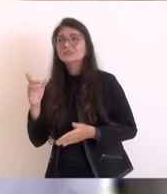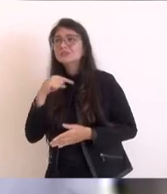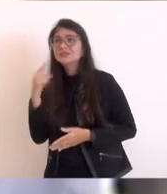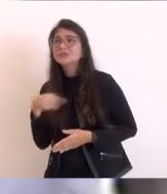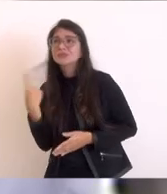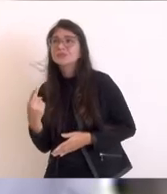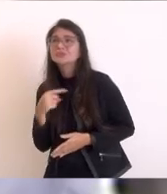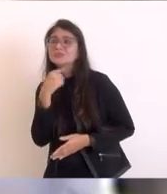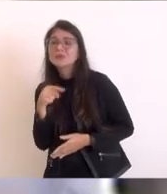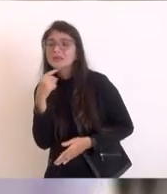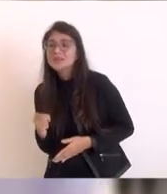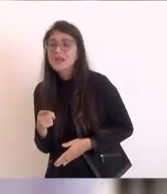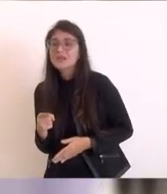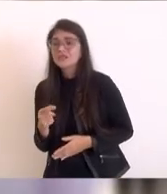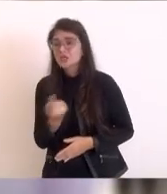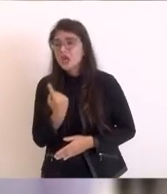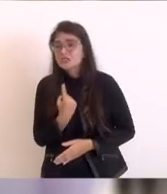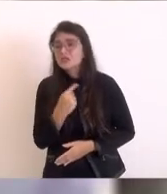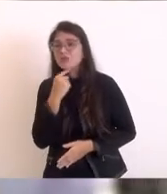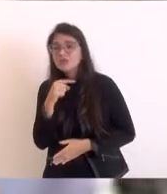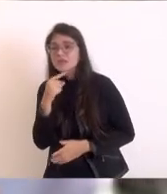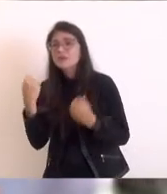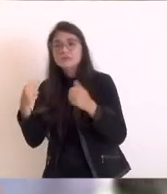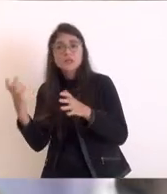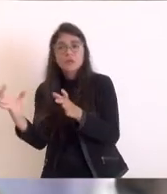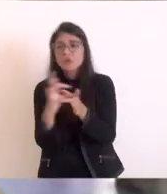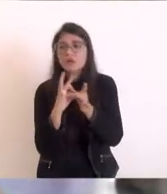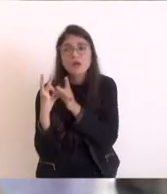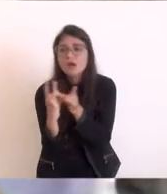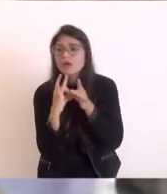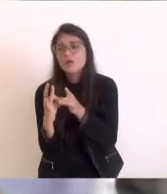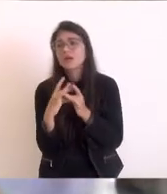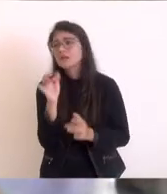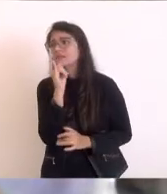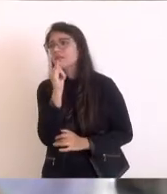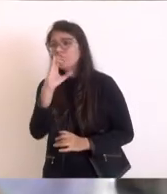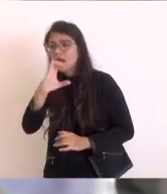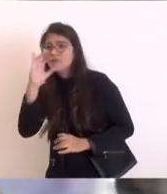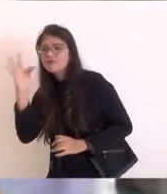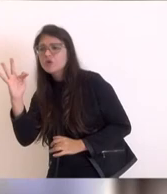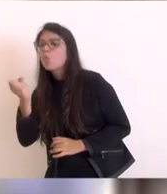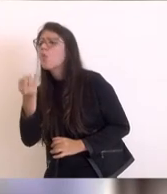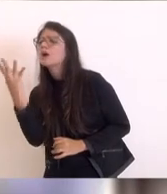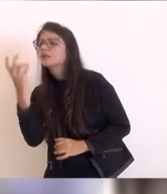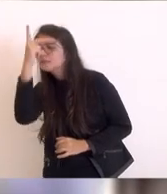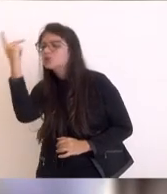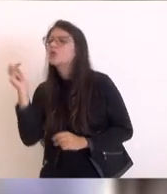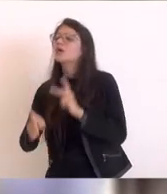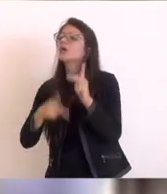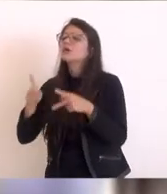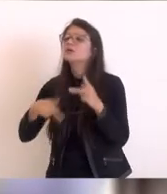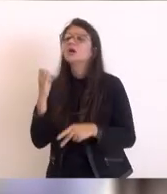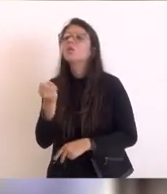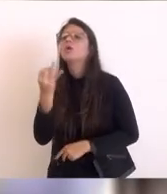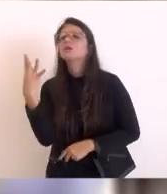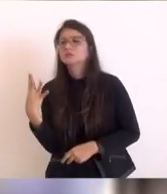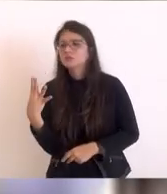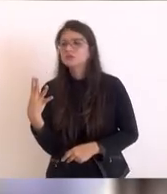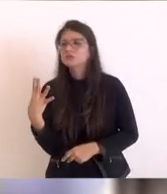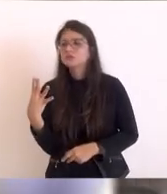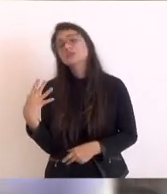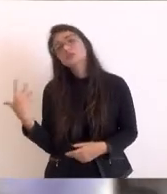unir, isso tem que ser proporcional, Cabo Frio tem lá tantos mil habitantes, o que não vão pedir, vai ser proporcional,